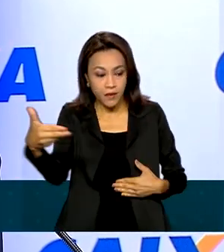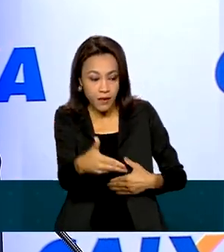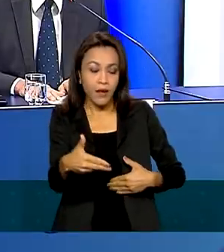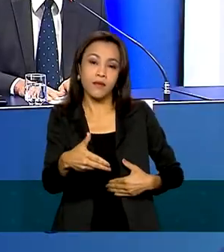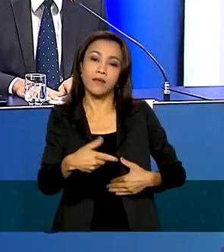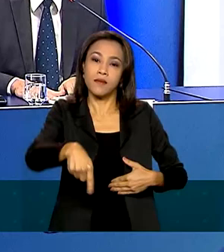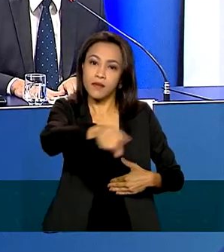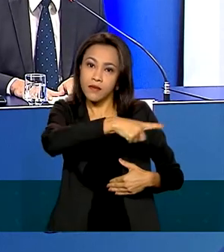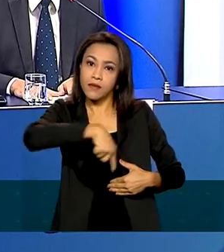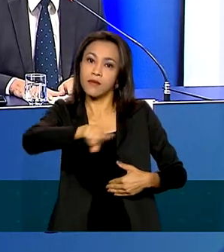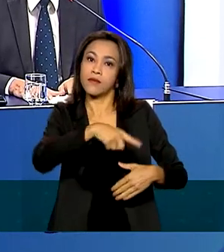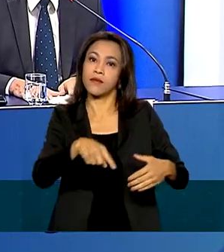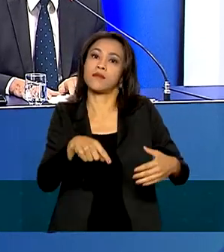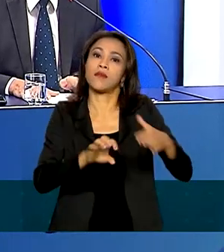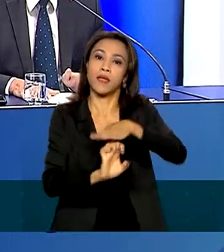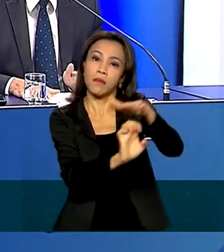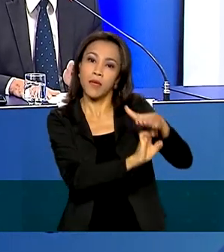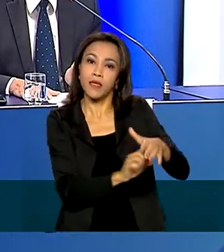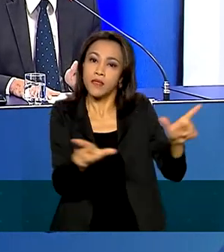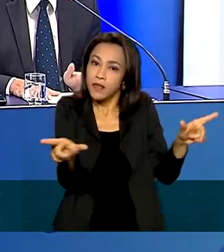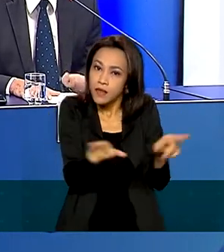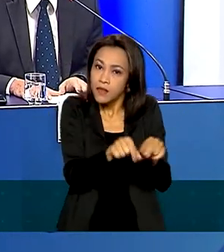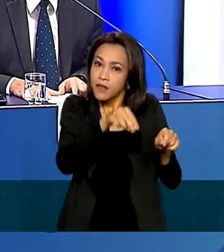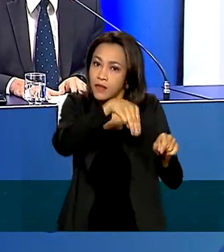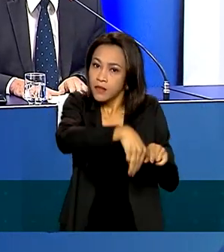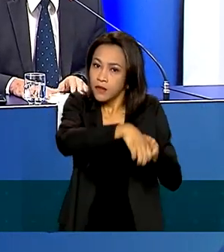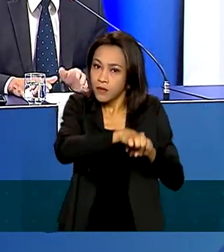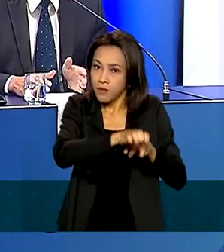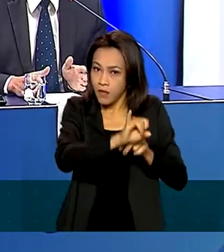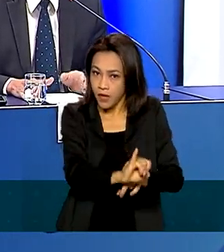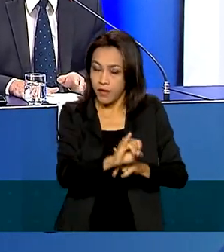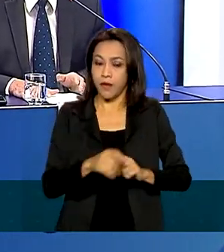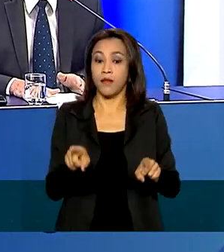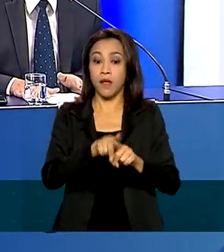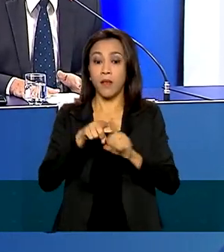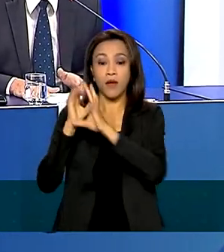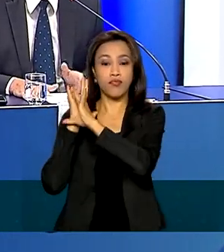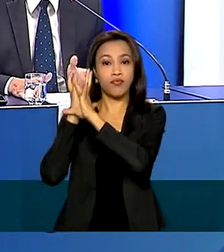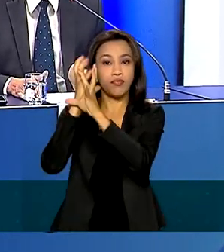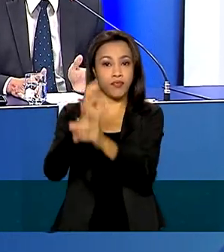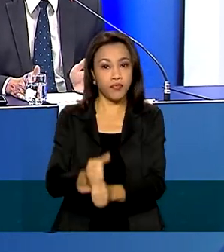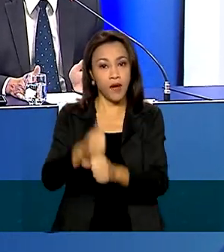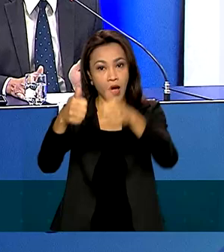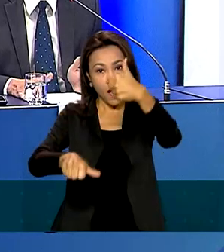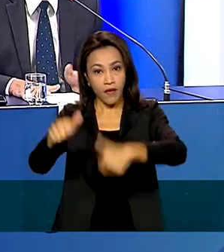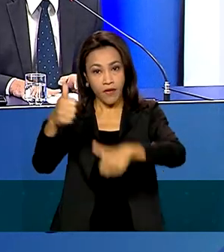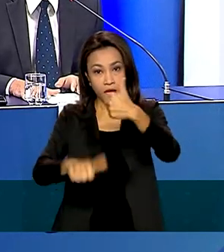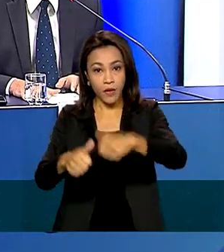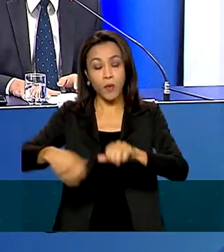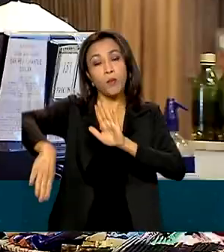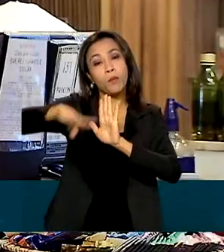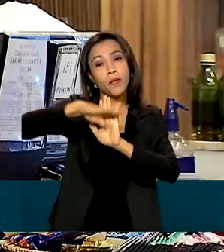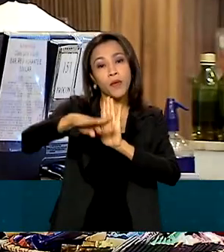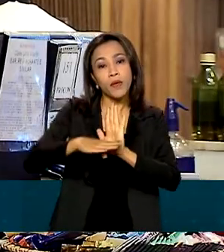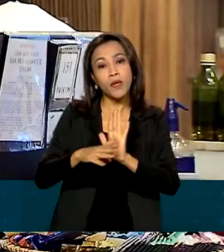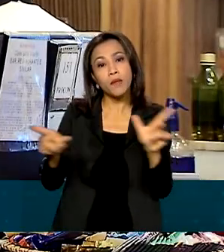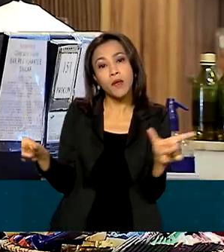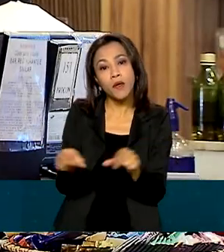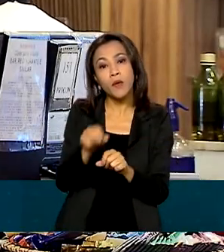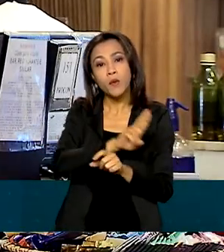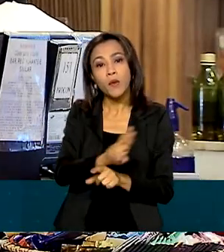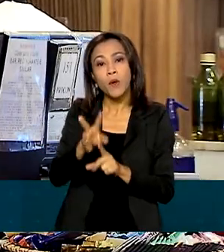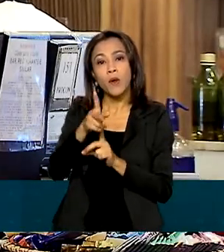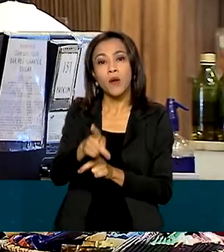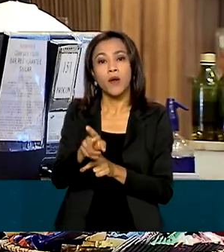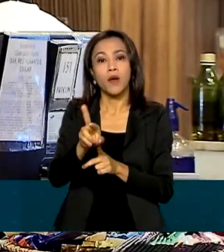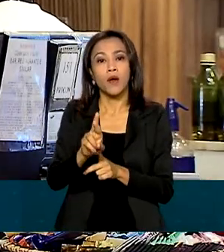empresas. A Caixa Econômica Federal também divulgou um balanço do PRONAMP, um programa de apoio às microempresas e empresas de